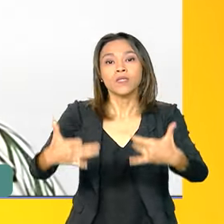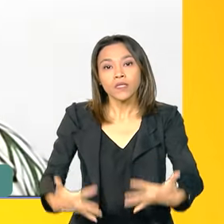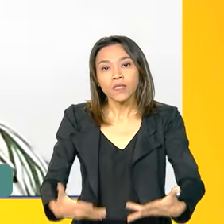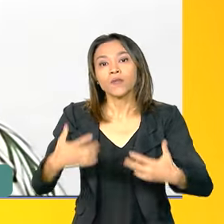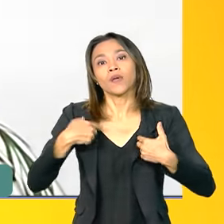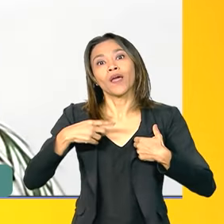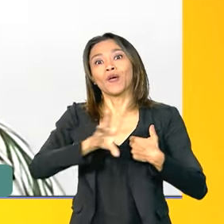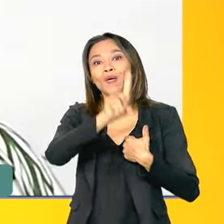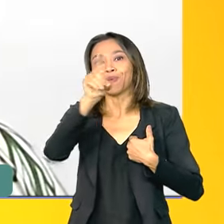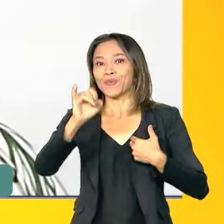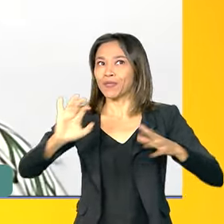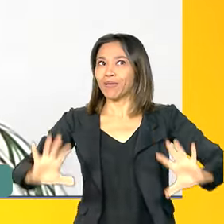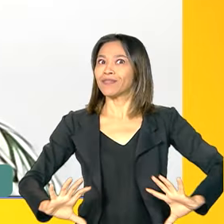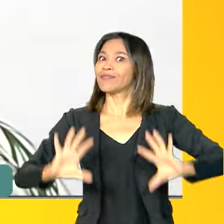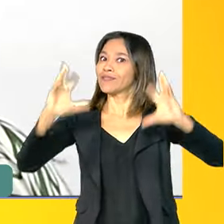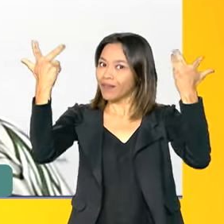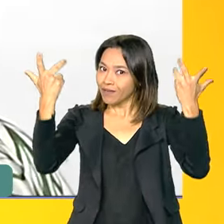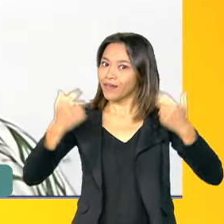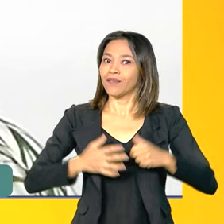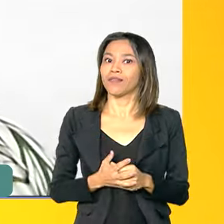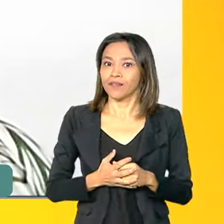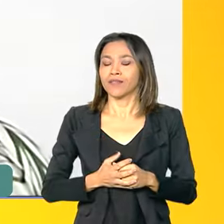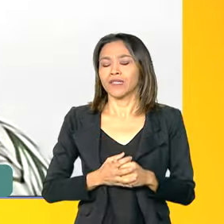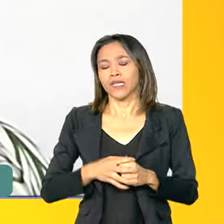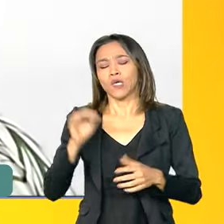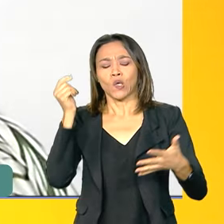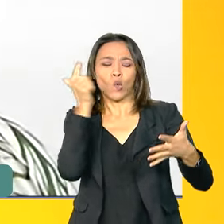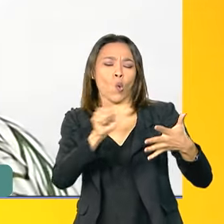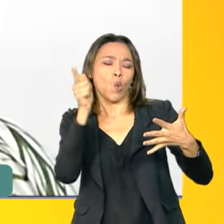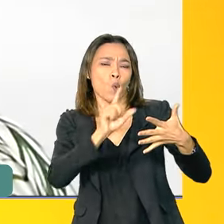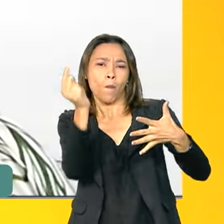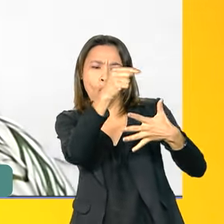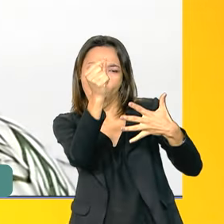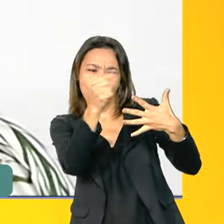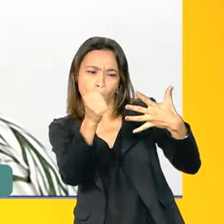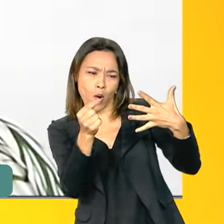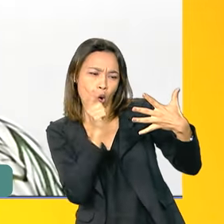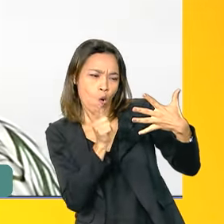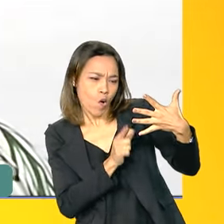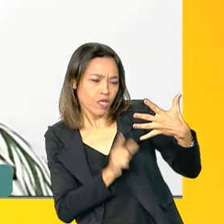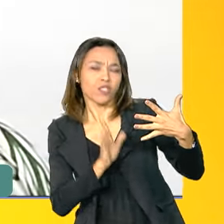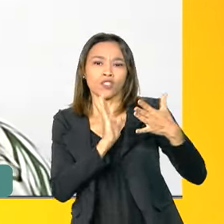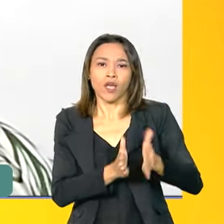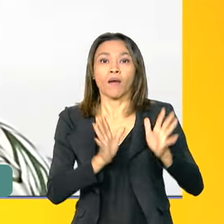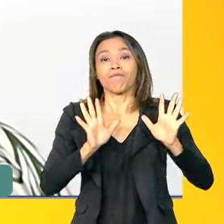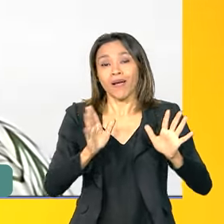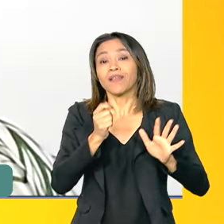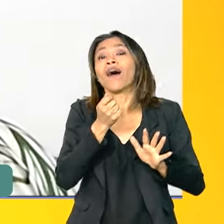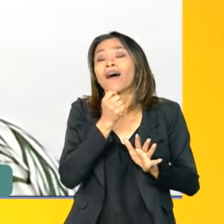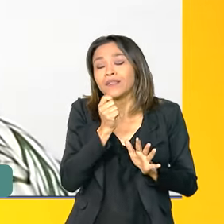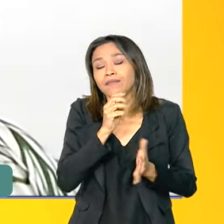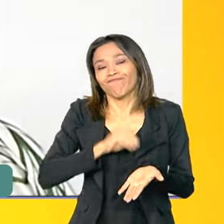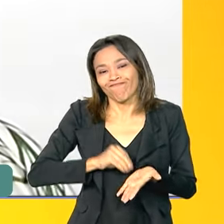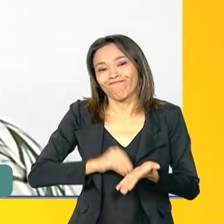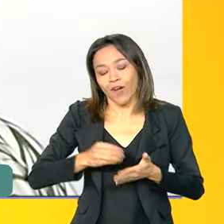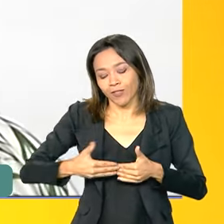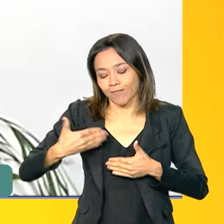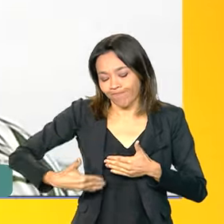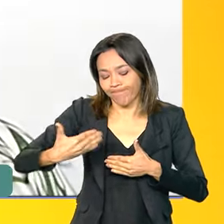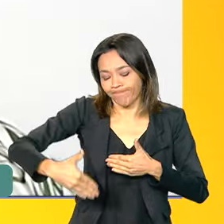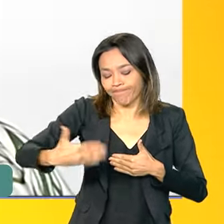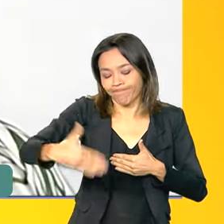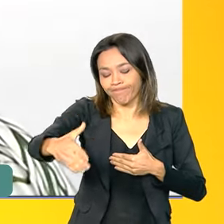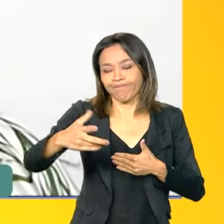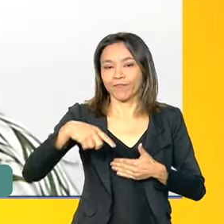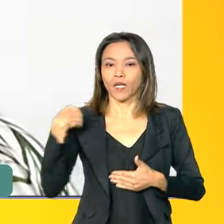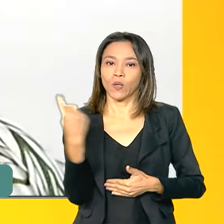a ser celebrado, nós devemos celebrar todas essas conquistas, mas ainda há muito a caminhar, muito a progredir ainda para a